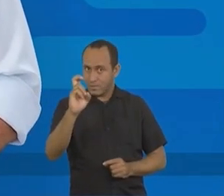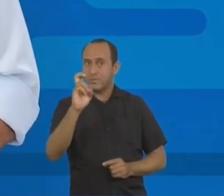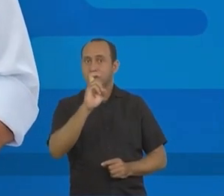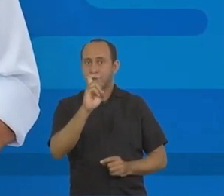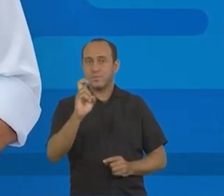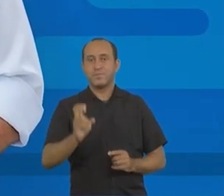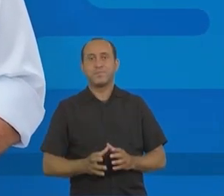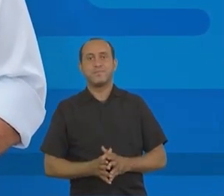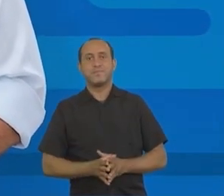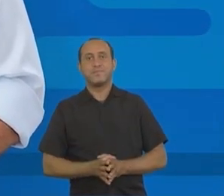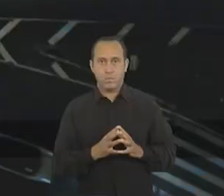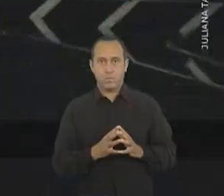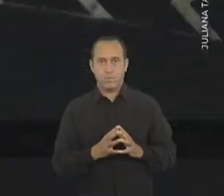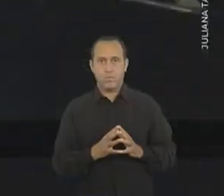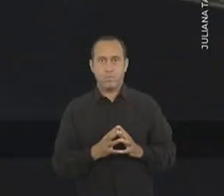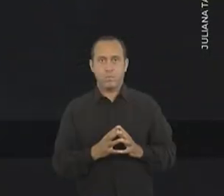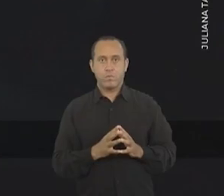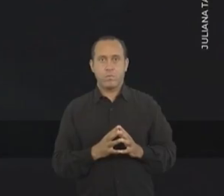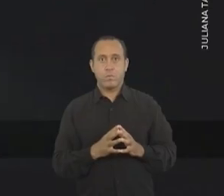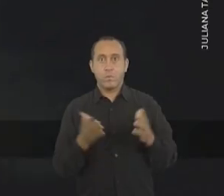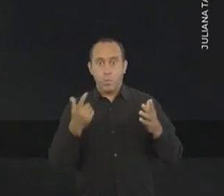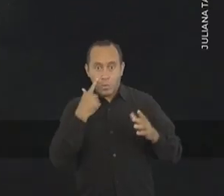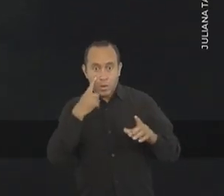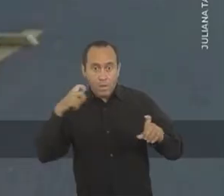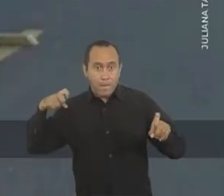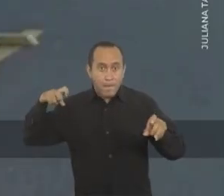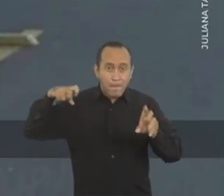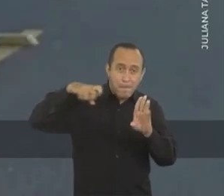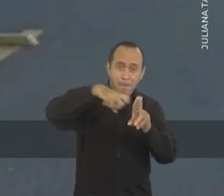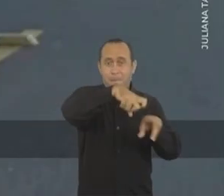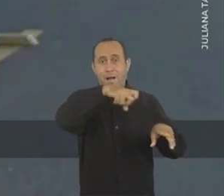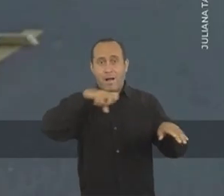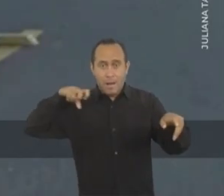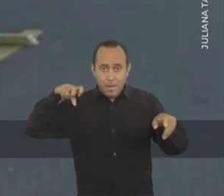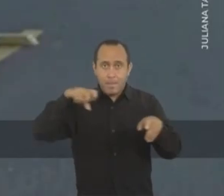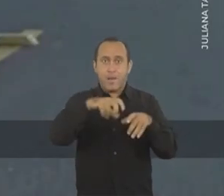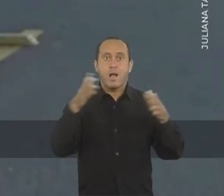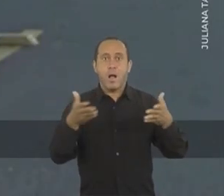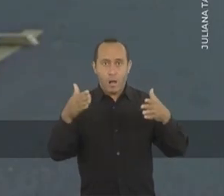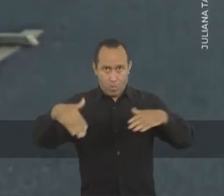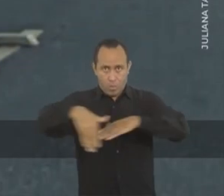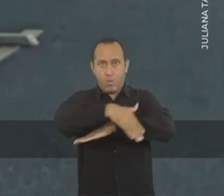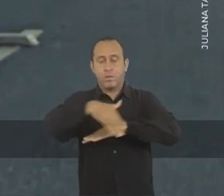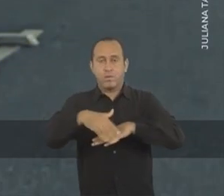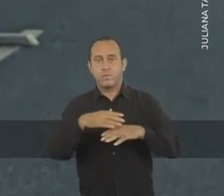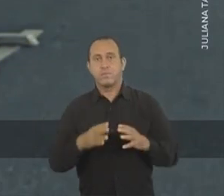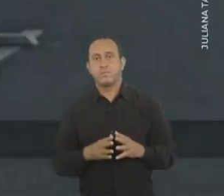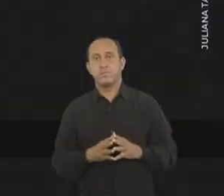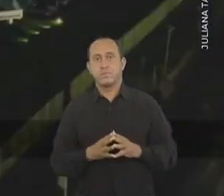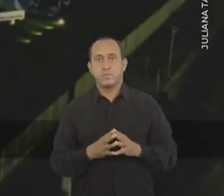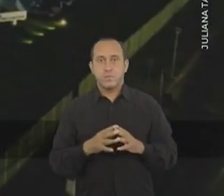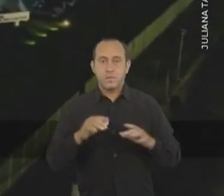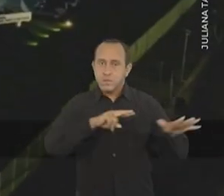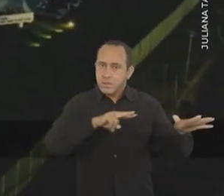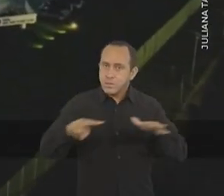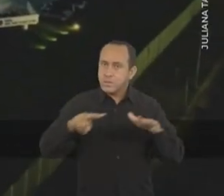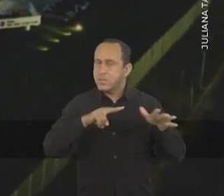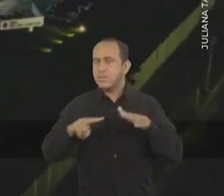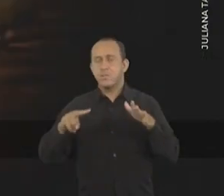Mitidieri, 555. Olha, acidente grave agora há pouco na Avenida...